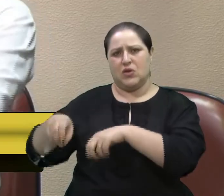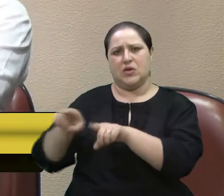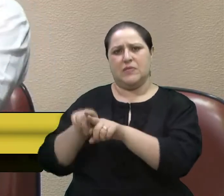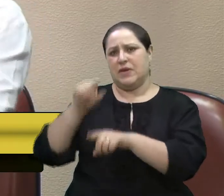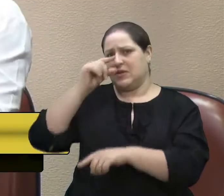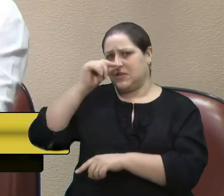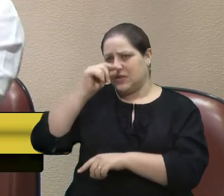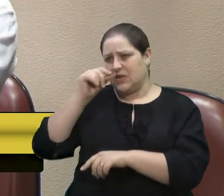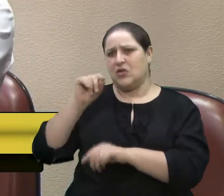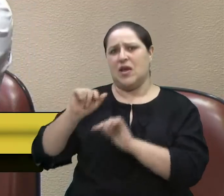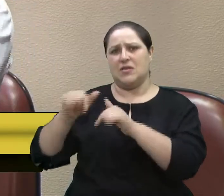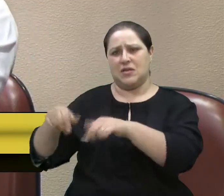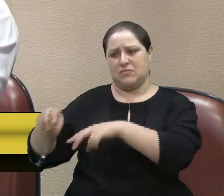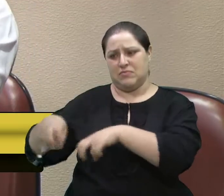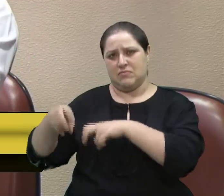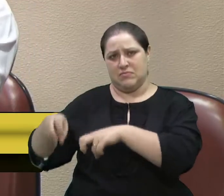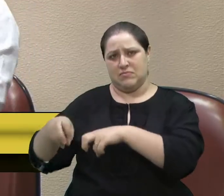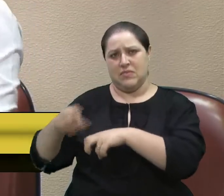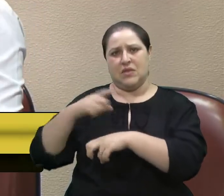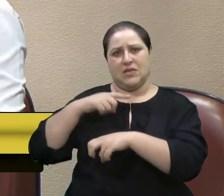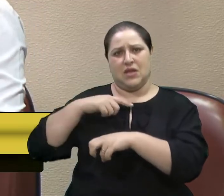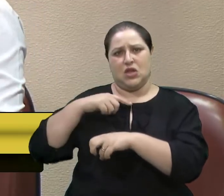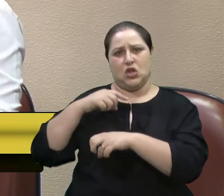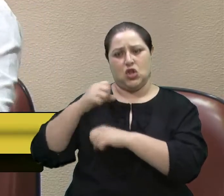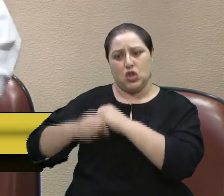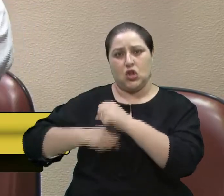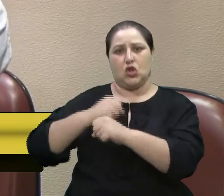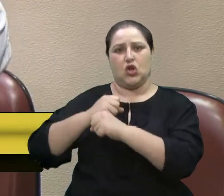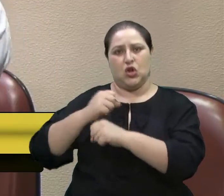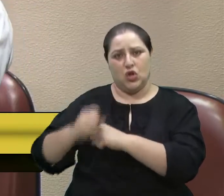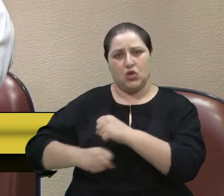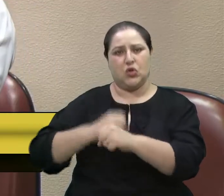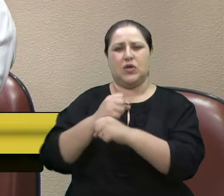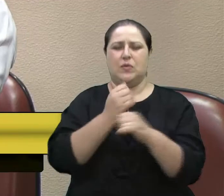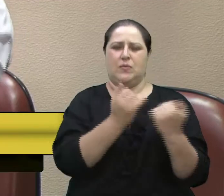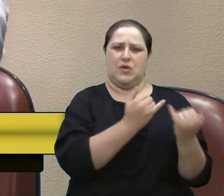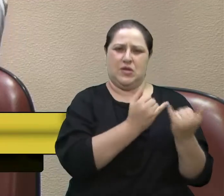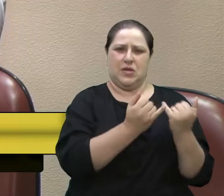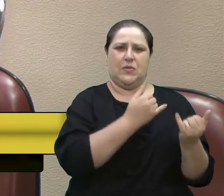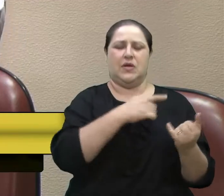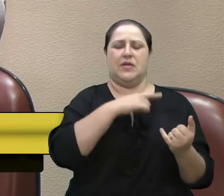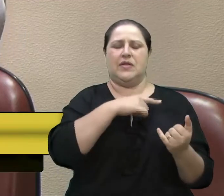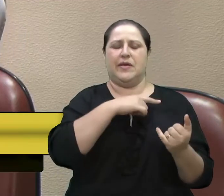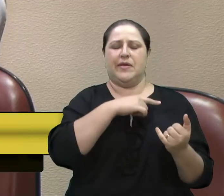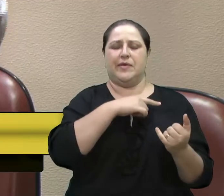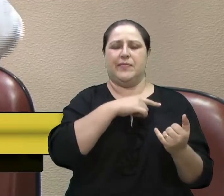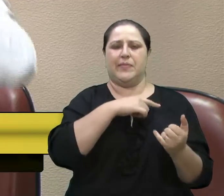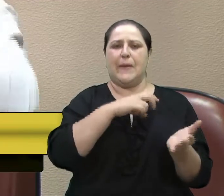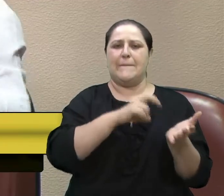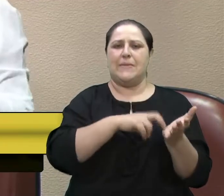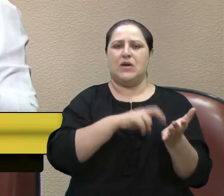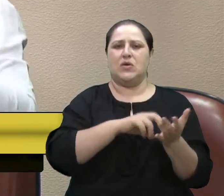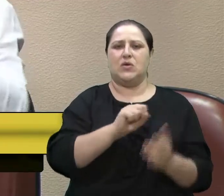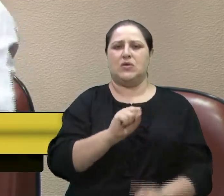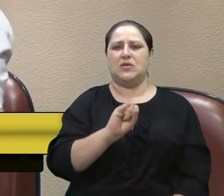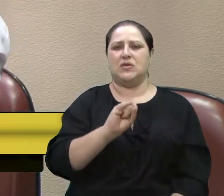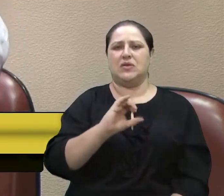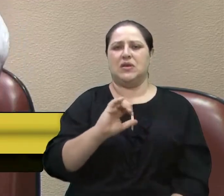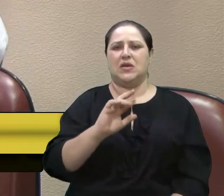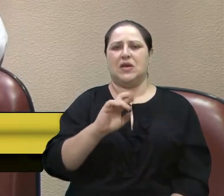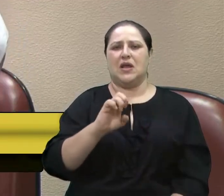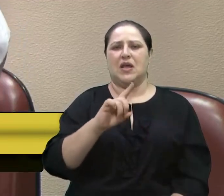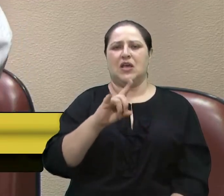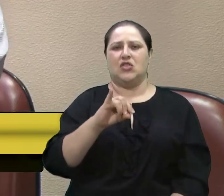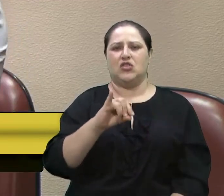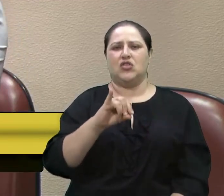Todos os anos, um exemplo, todos os anos, o Cicredi lança lá o Plano Safra. Eu já participei de várias